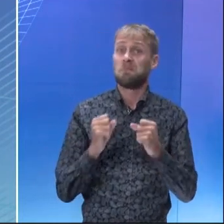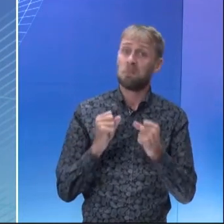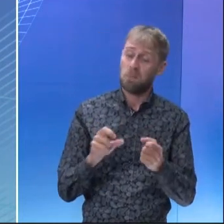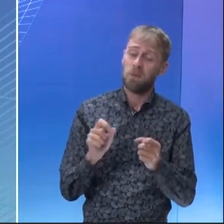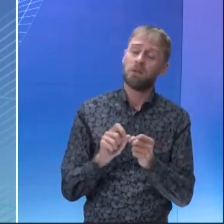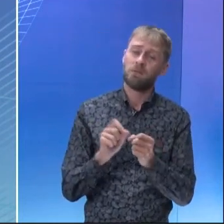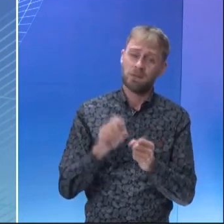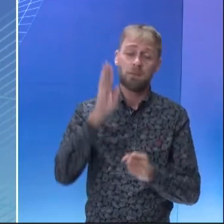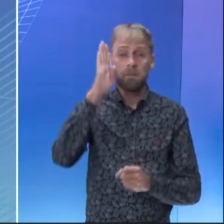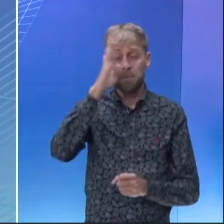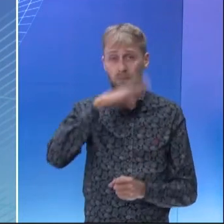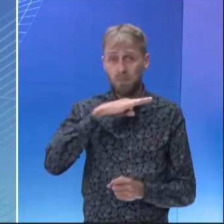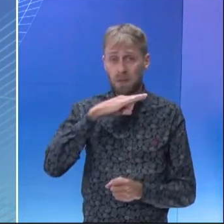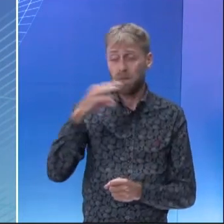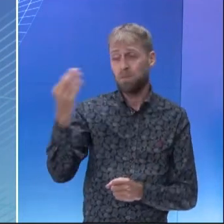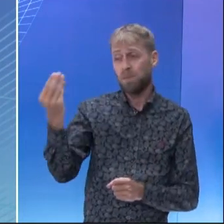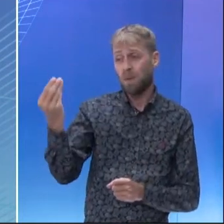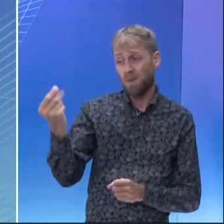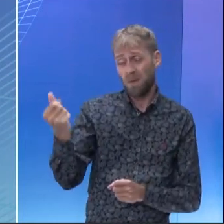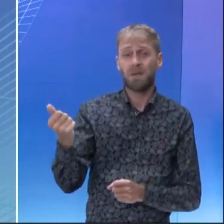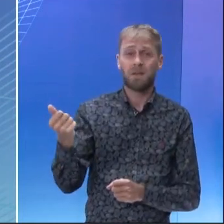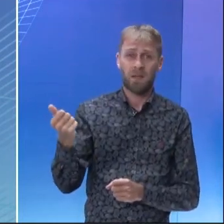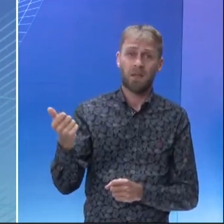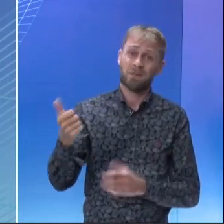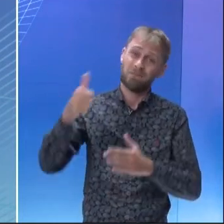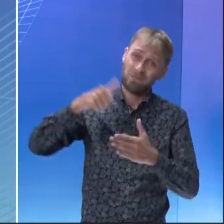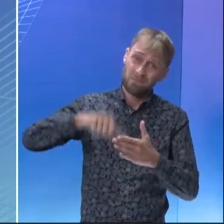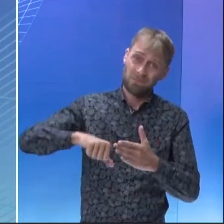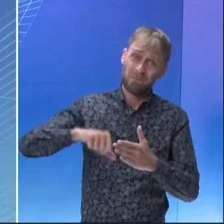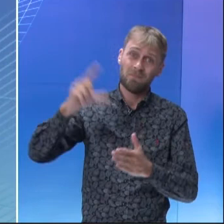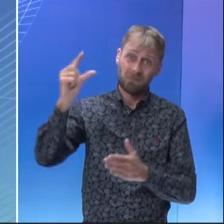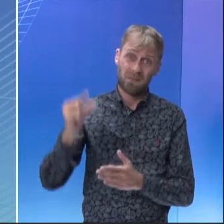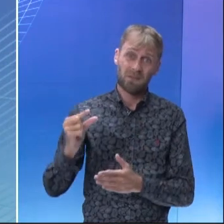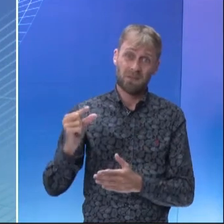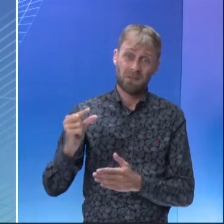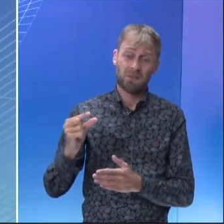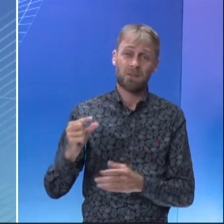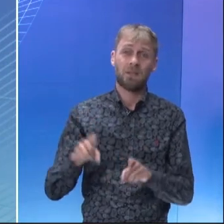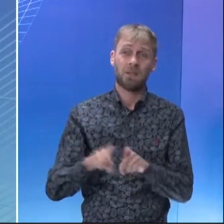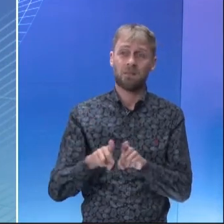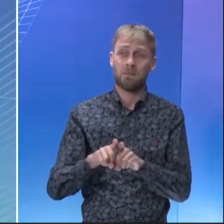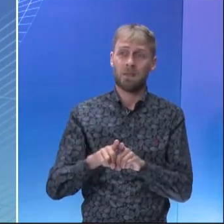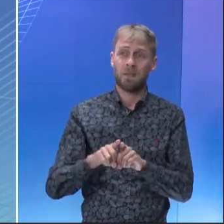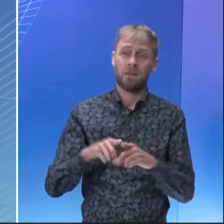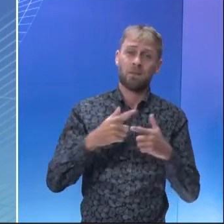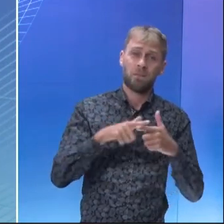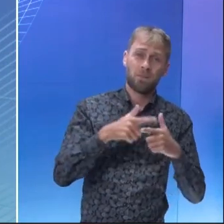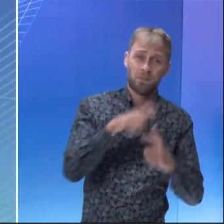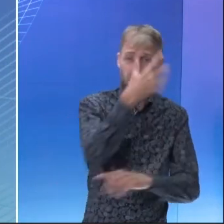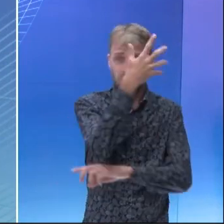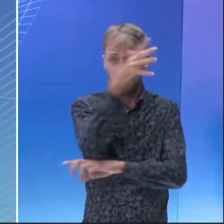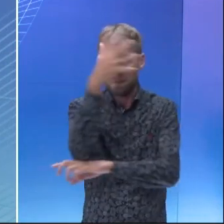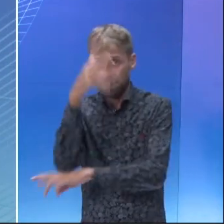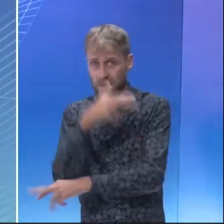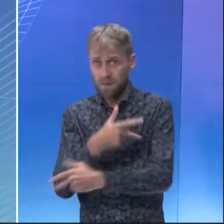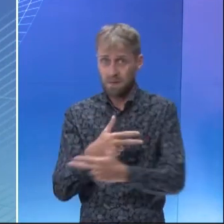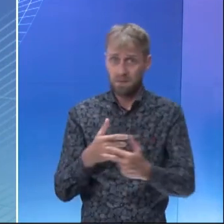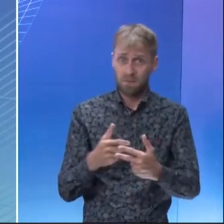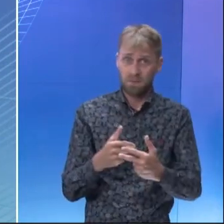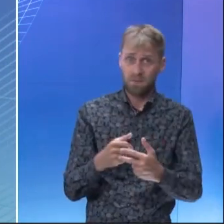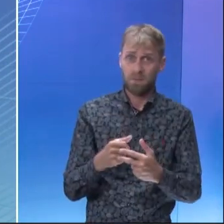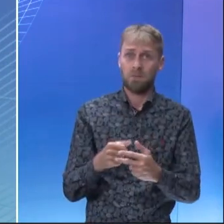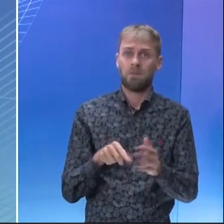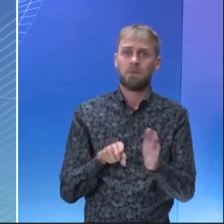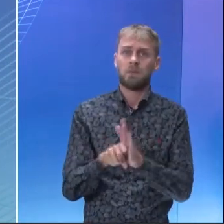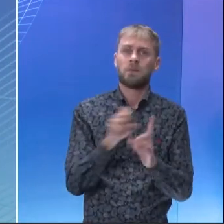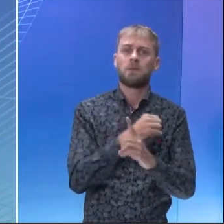além da qualidade do alimento pelo uso de agrotóxicos, vem a degradação ambiental e outras